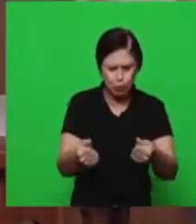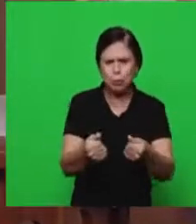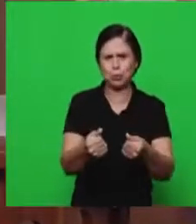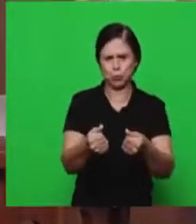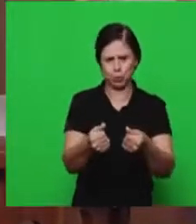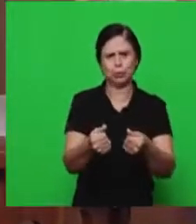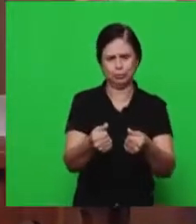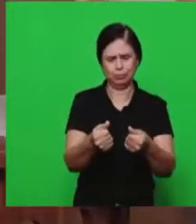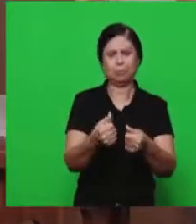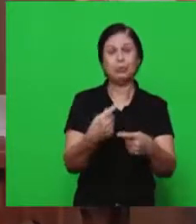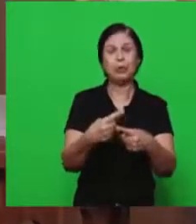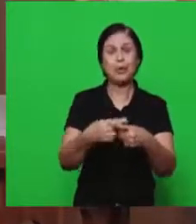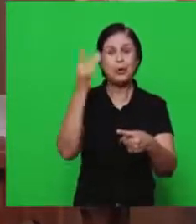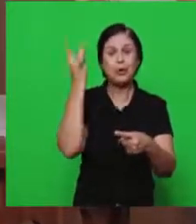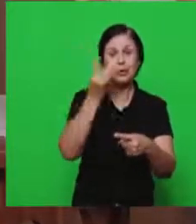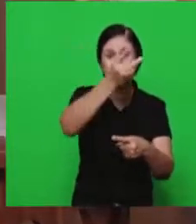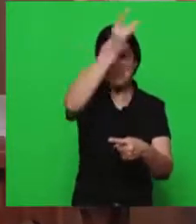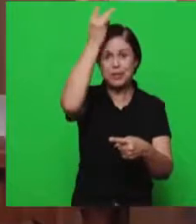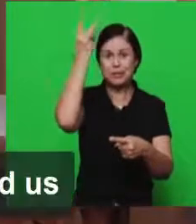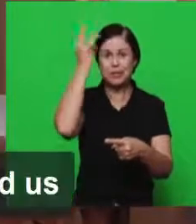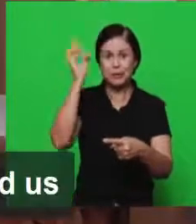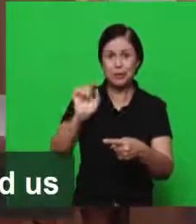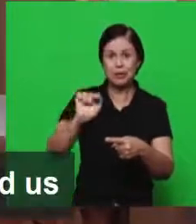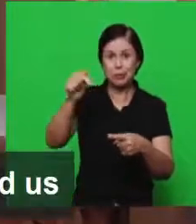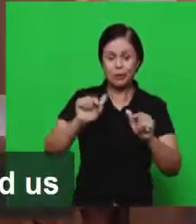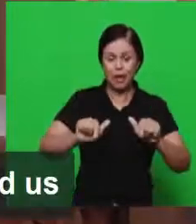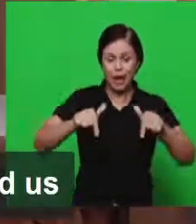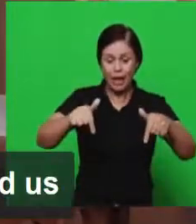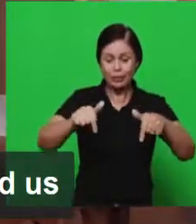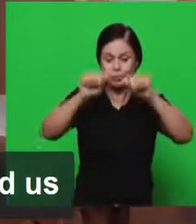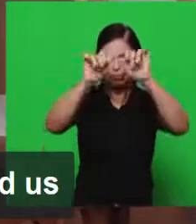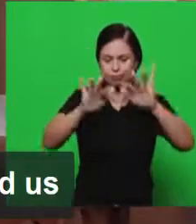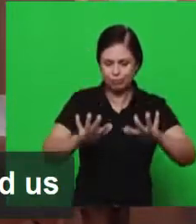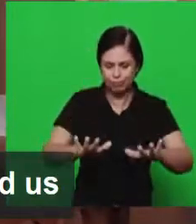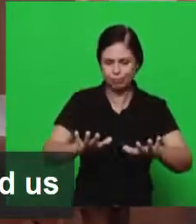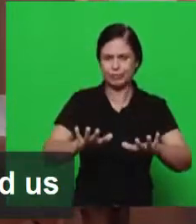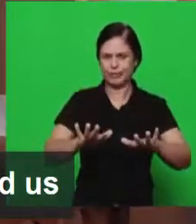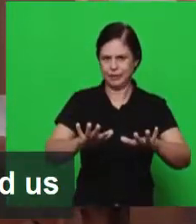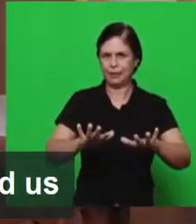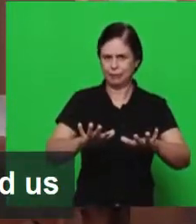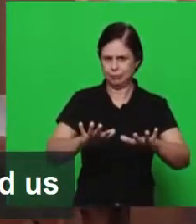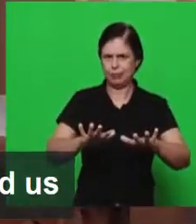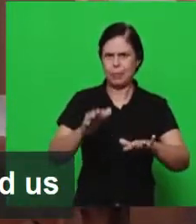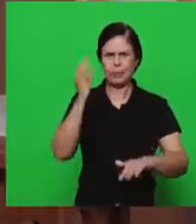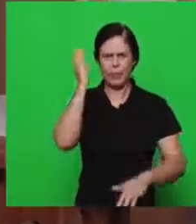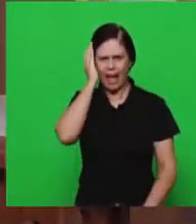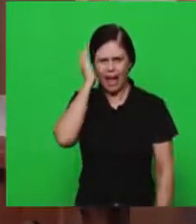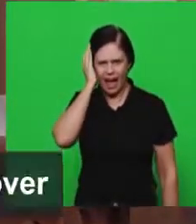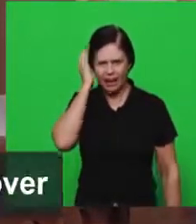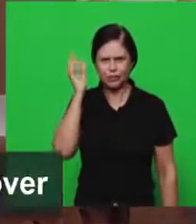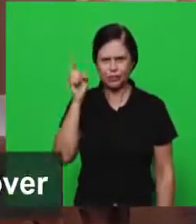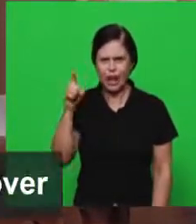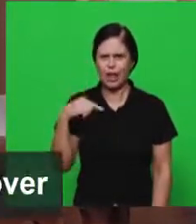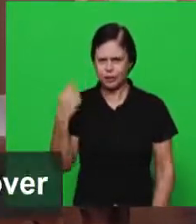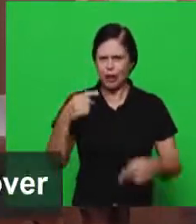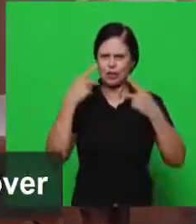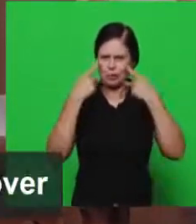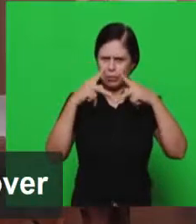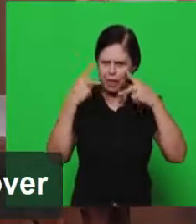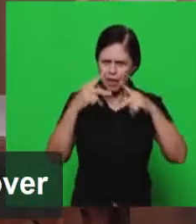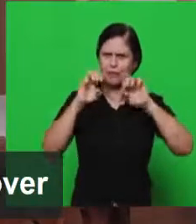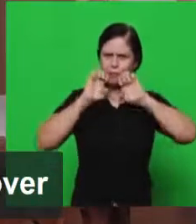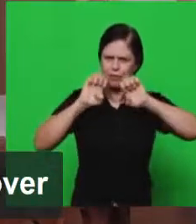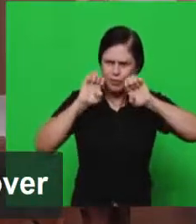para uma operação do Espírito Santo. A mensagem ficou. A rádio que nos acompanhou, desde